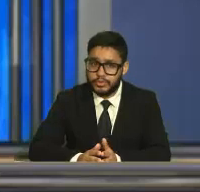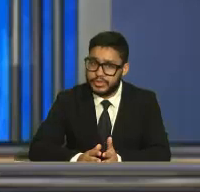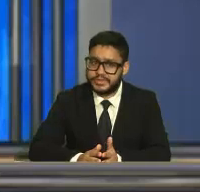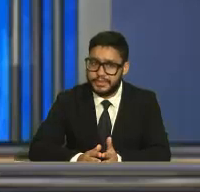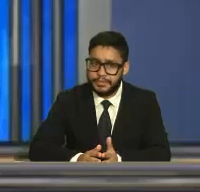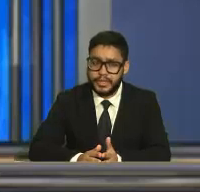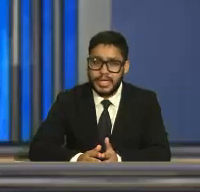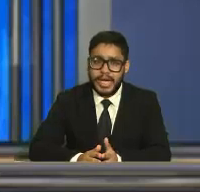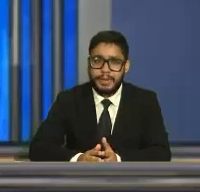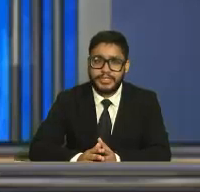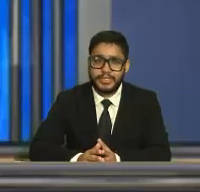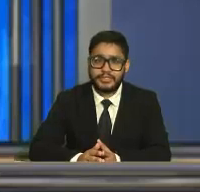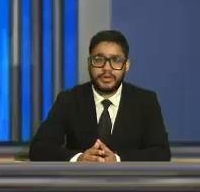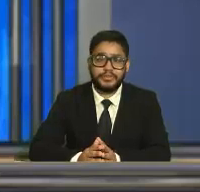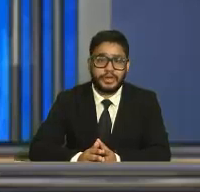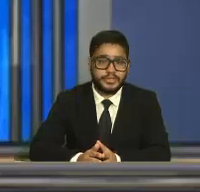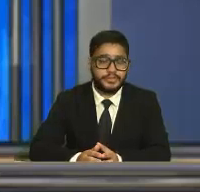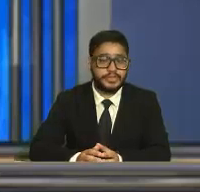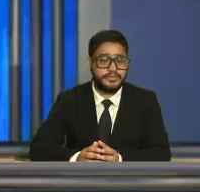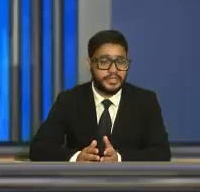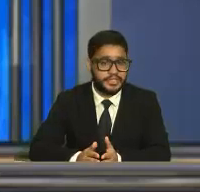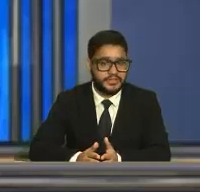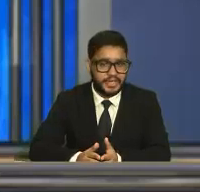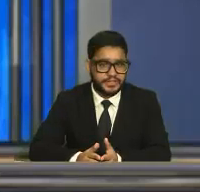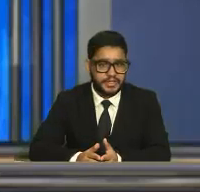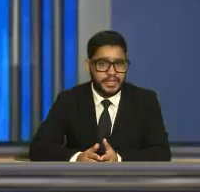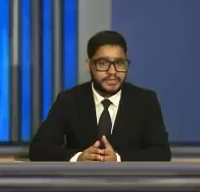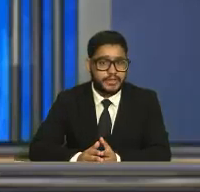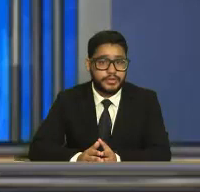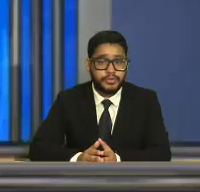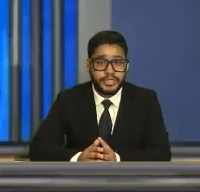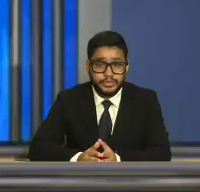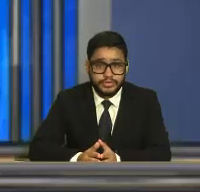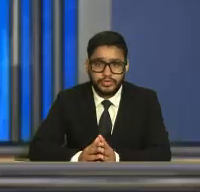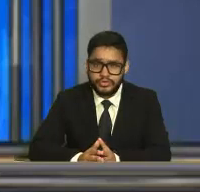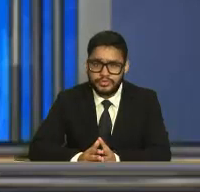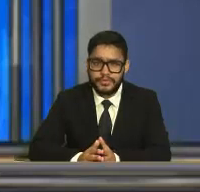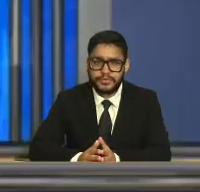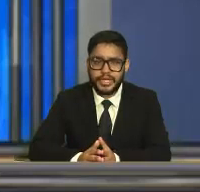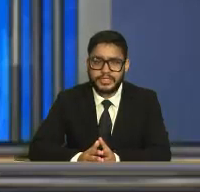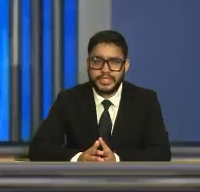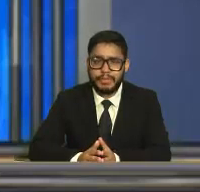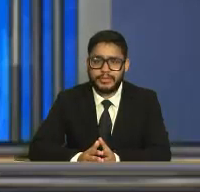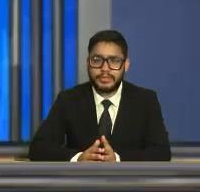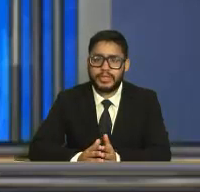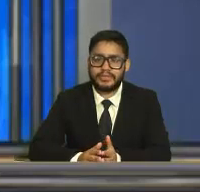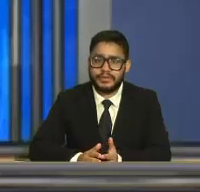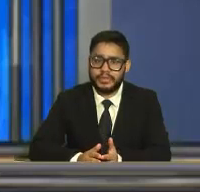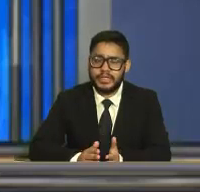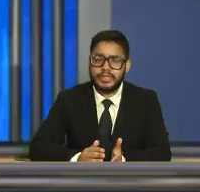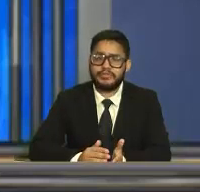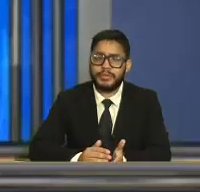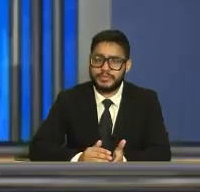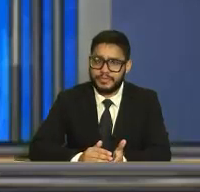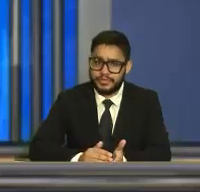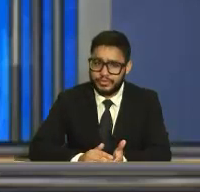atuam no município. A partir das 9 horas de segunda-feira, dia 7, serão incluídos todos os profissionais que trabalham na educação,